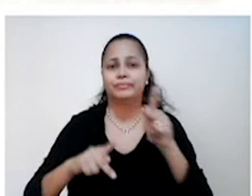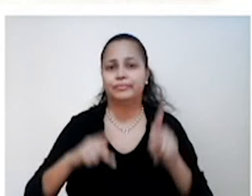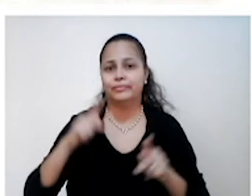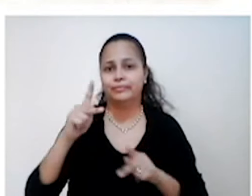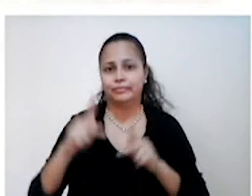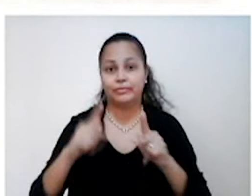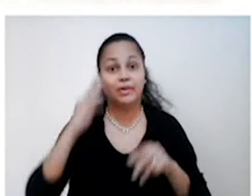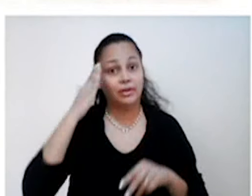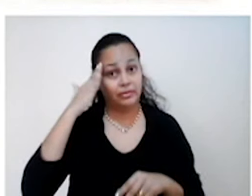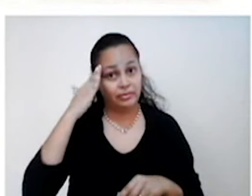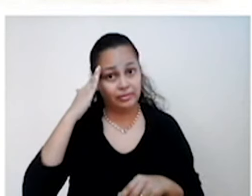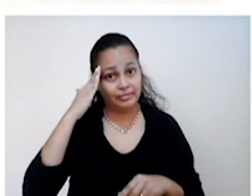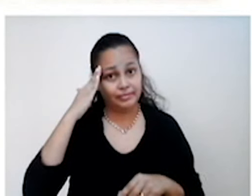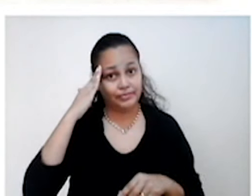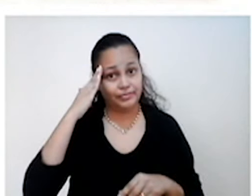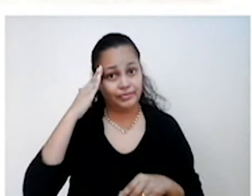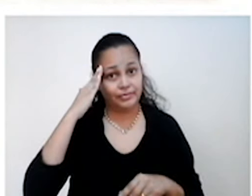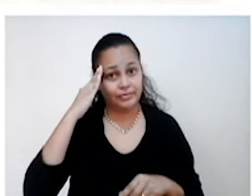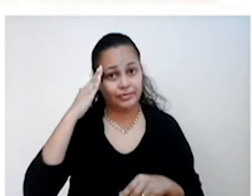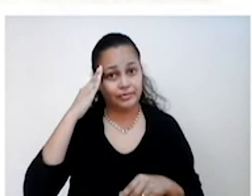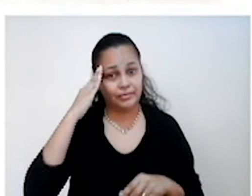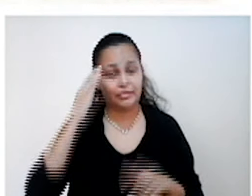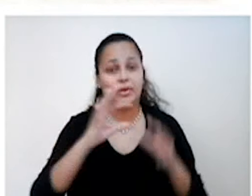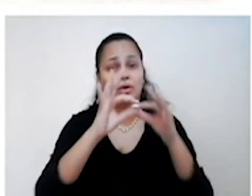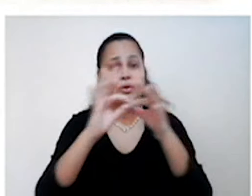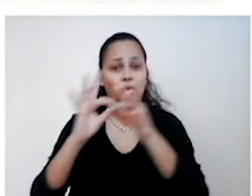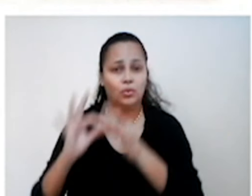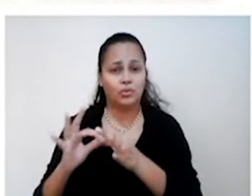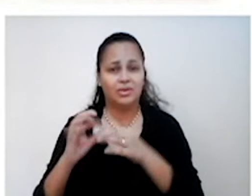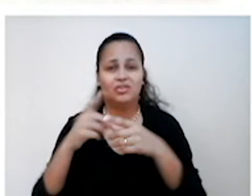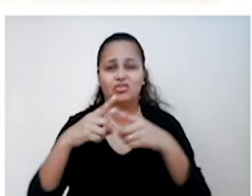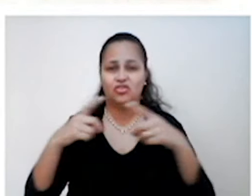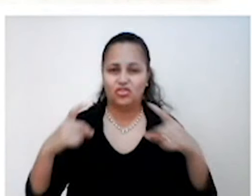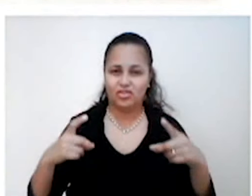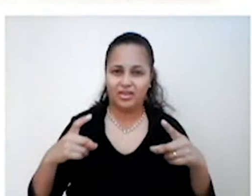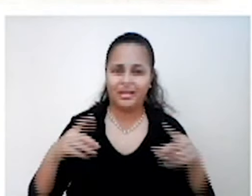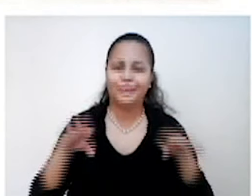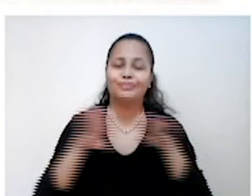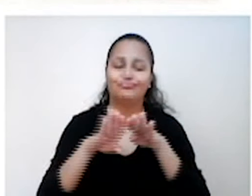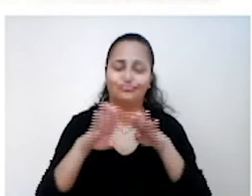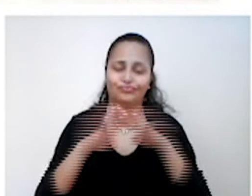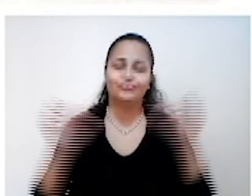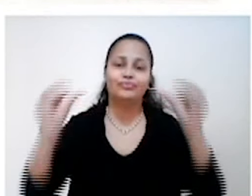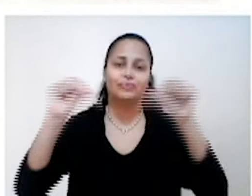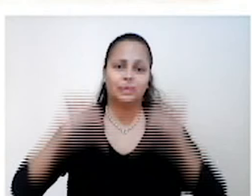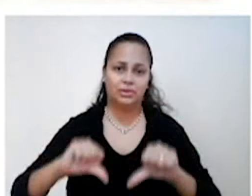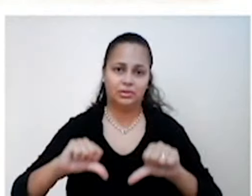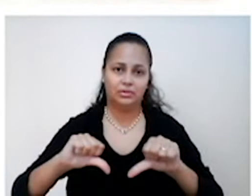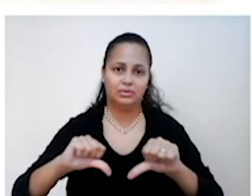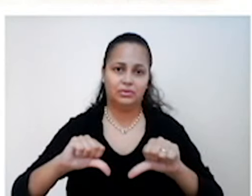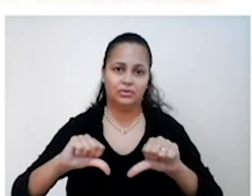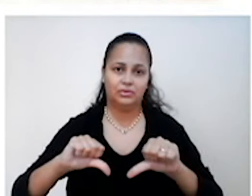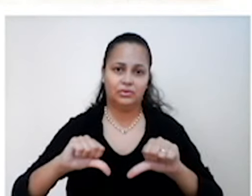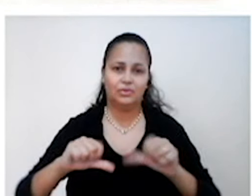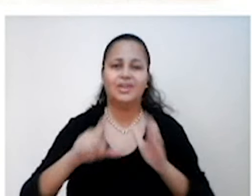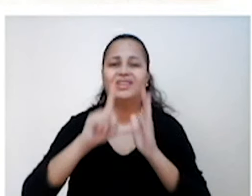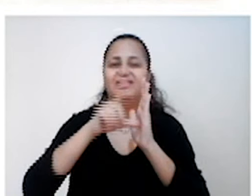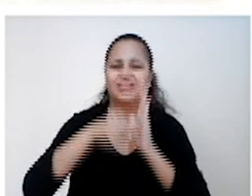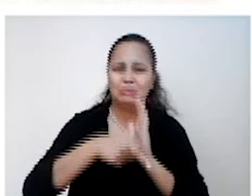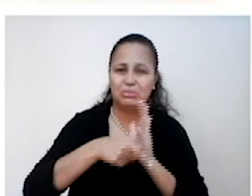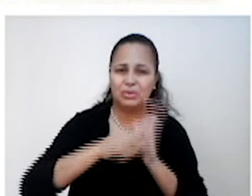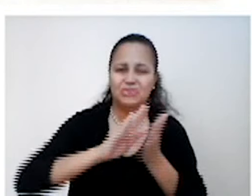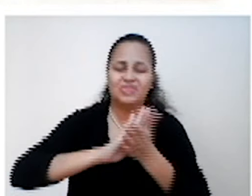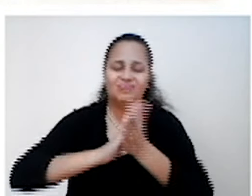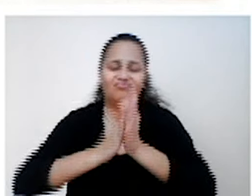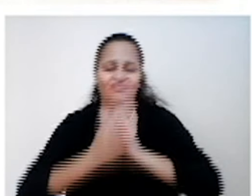Então, vamos entender o seguinte. O contexto de guerra é um contexto de crise também. O estrago pós-guerra. Nós vimos que